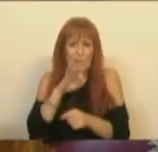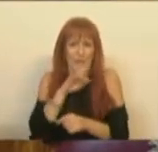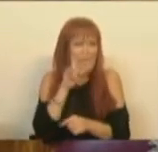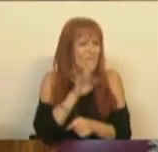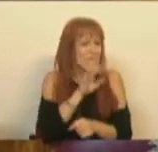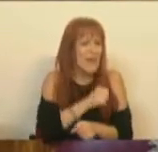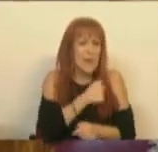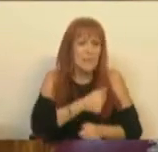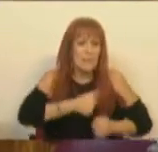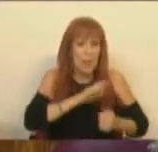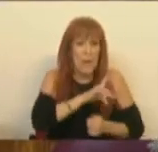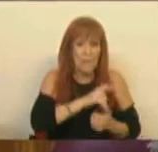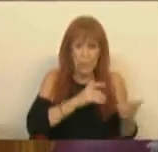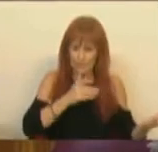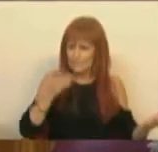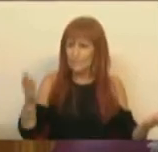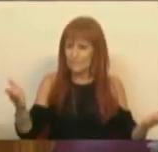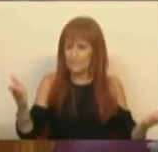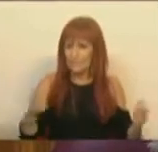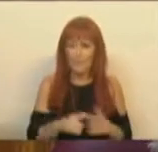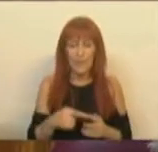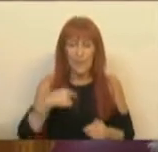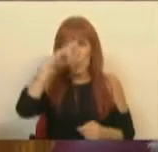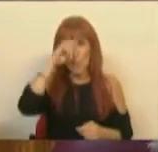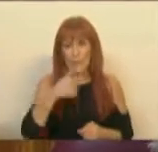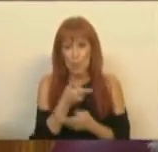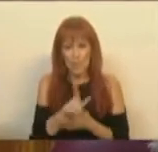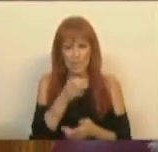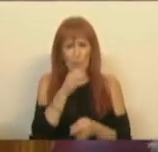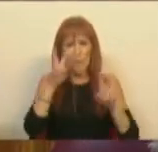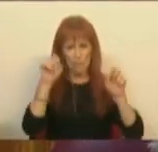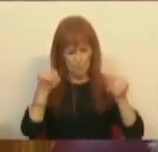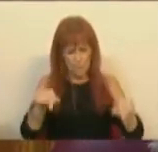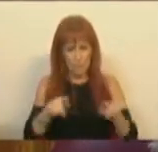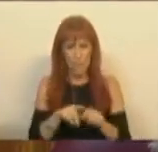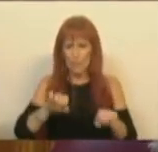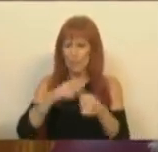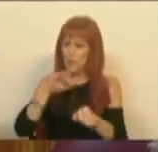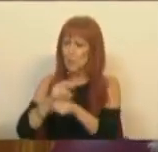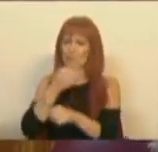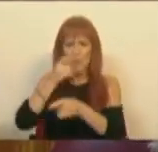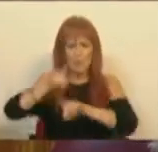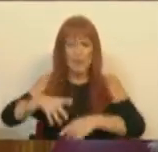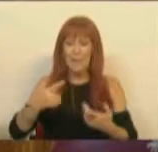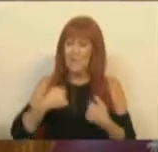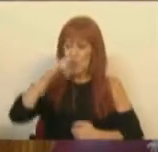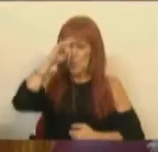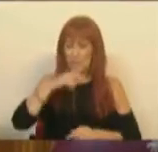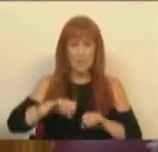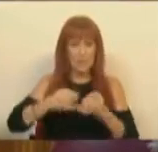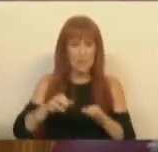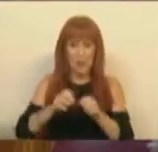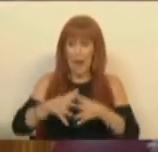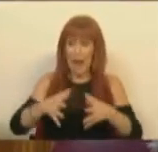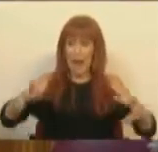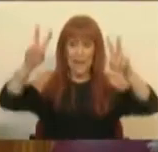filha na área metropolitana de Lisboa. Que eu me lembro o livro que falou deste assunto. Outros partidos se calhar falaram. Mas eu lembro-me de partidos que os